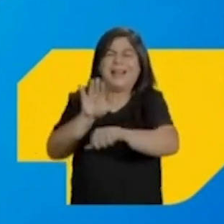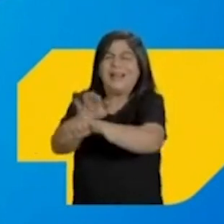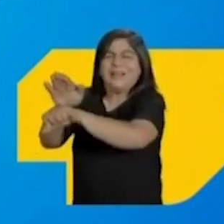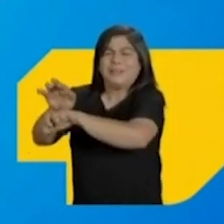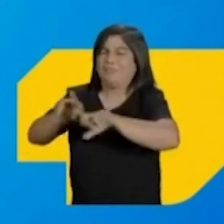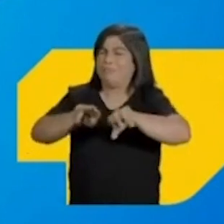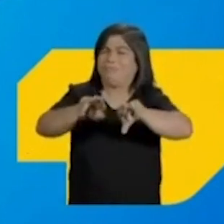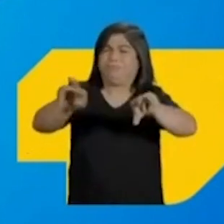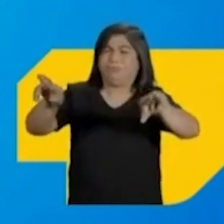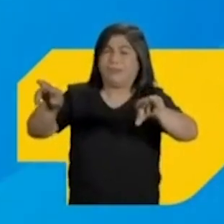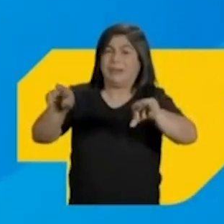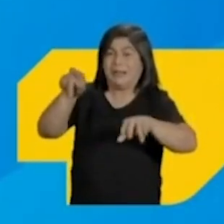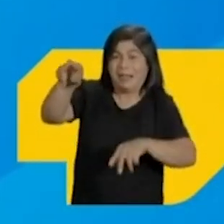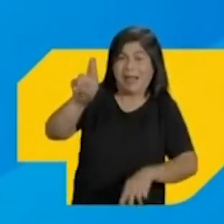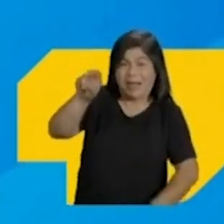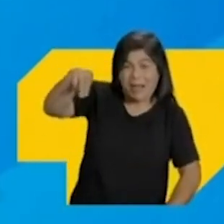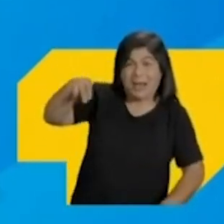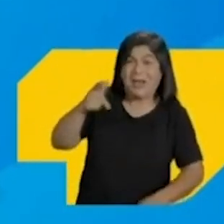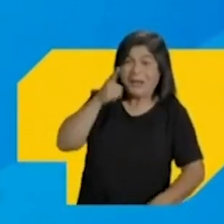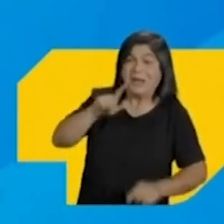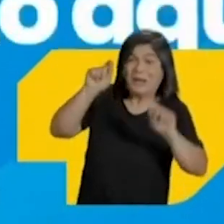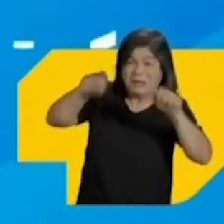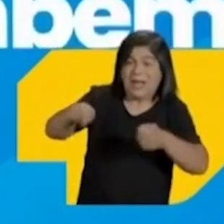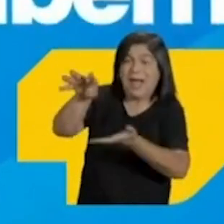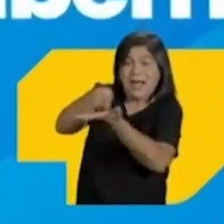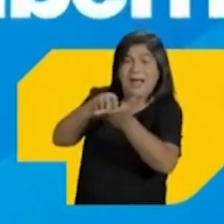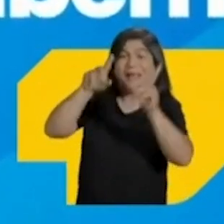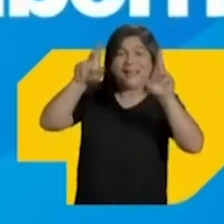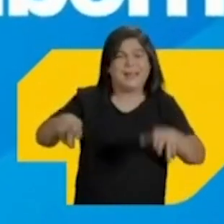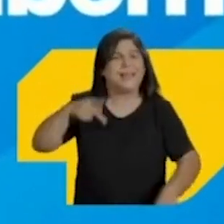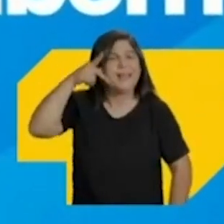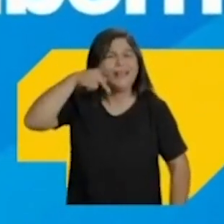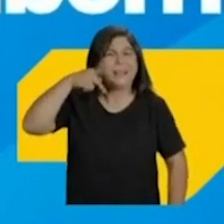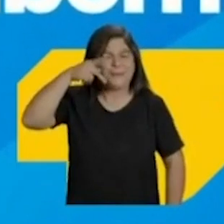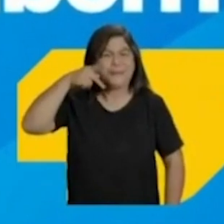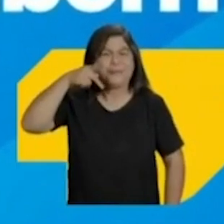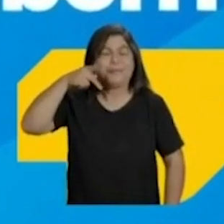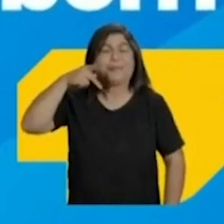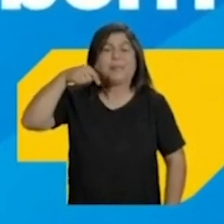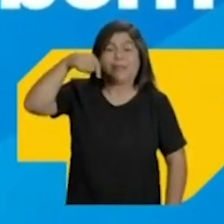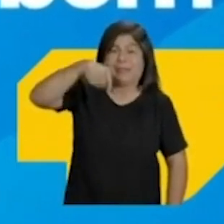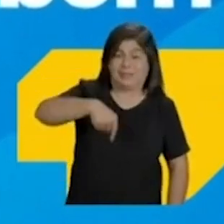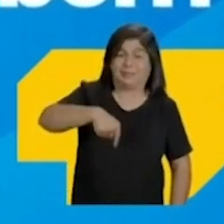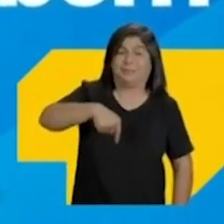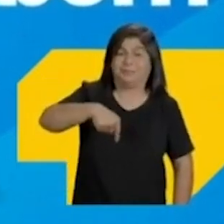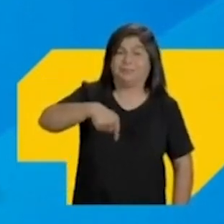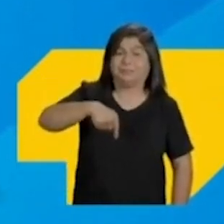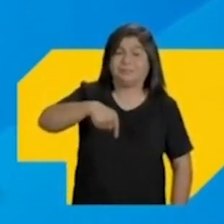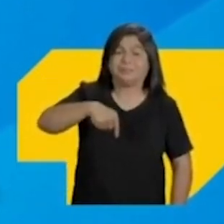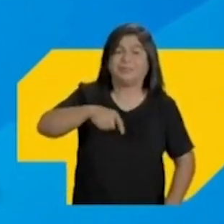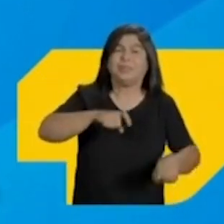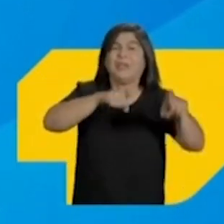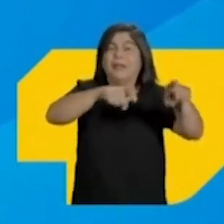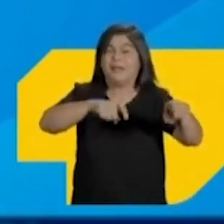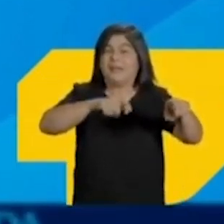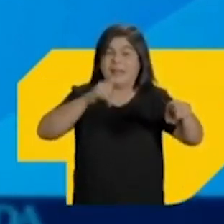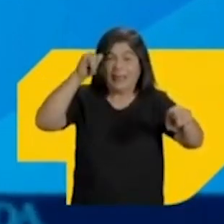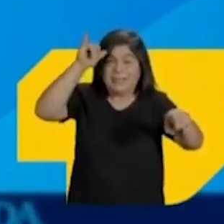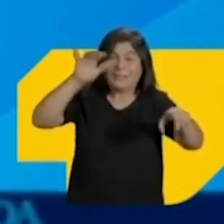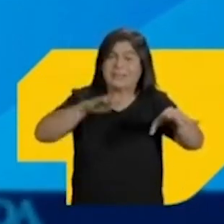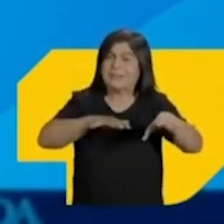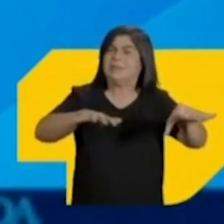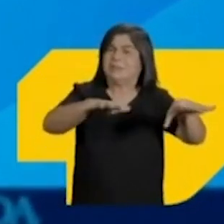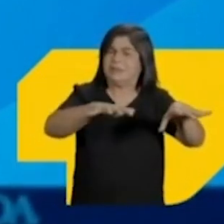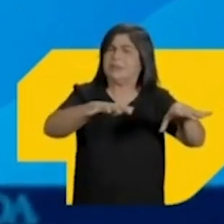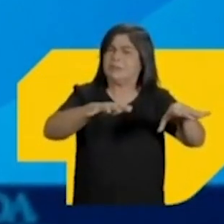facilidades para os investidores. Se deu certo por lá, a gente faz dar certo aqui também. Mas aqui mesmo no nosso estado, na Fazenda